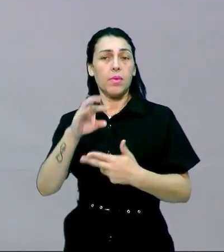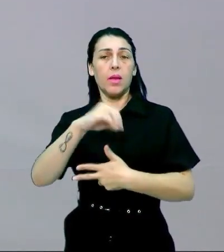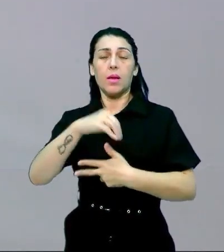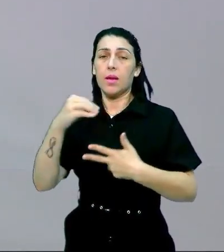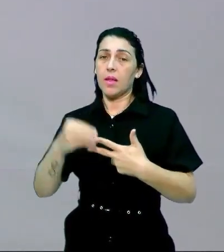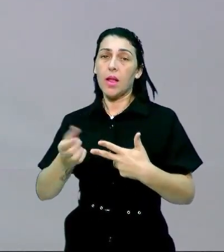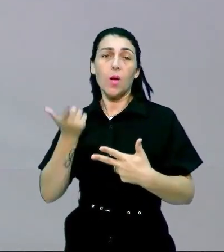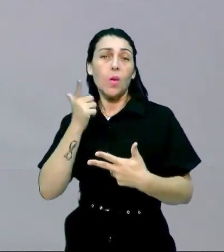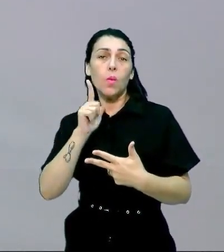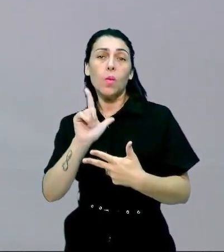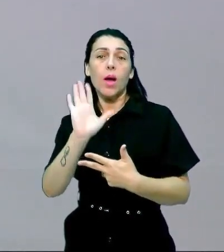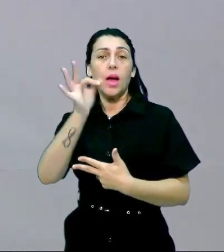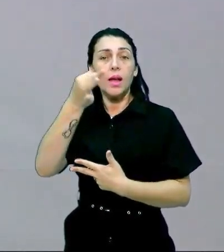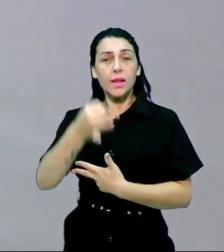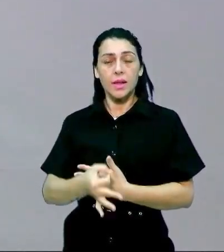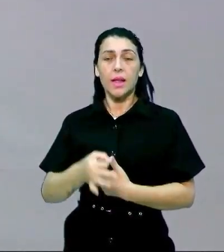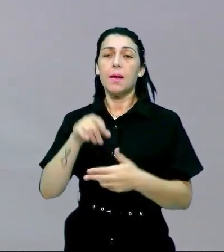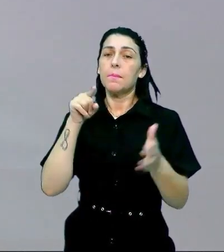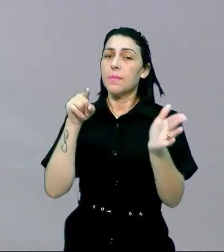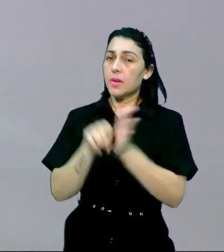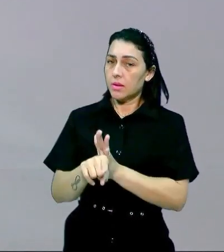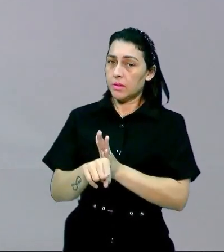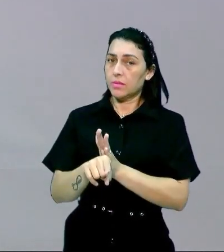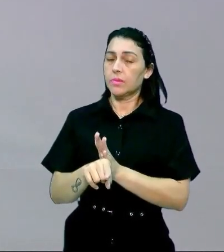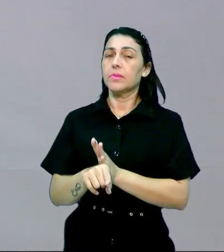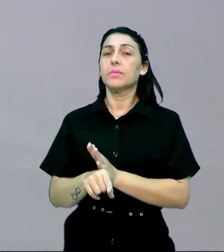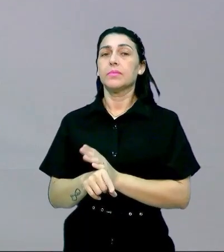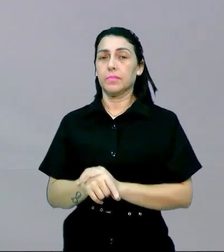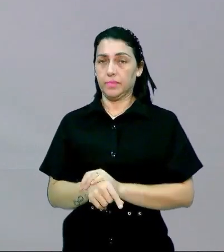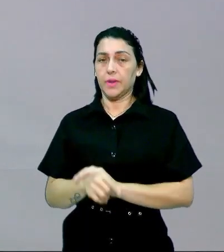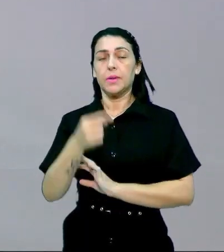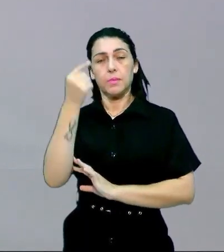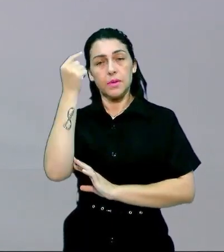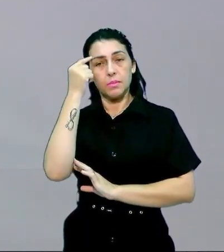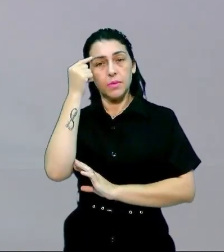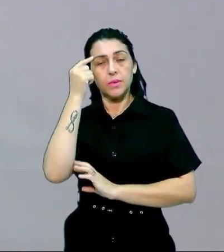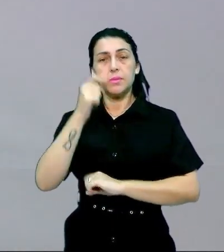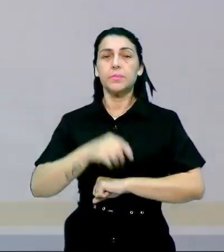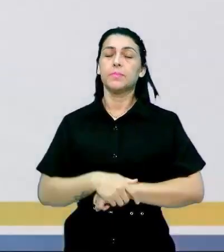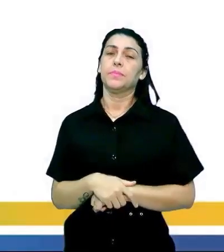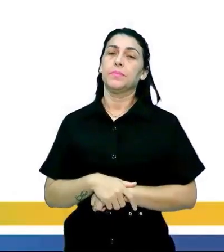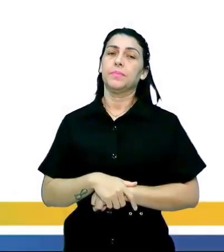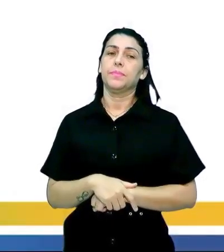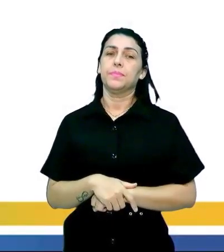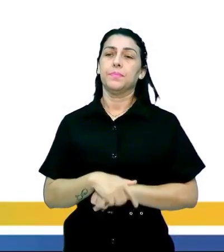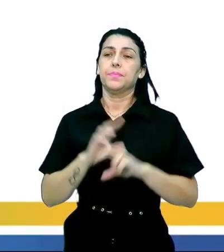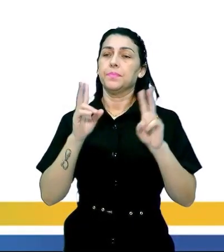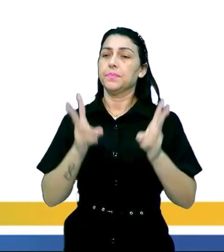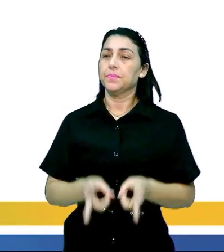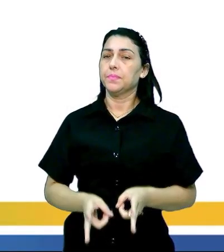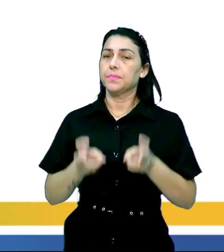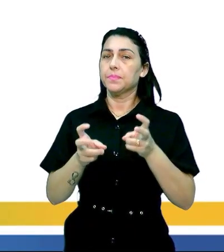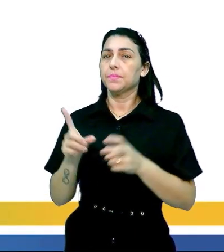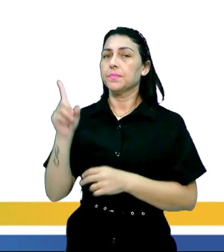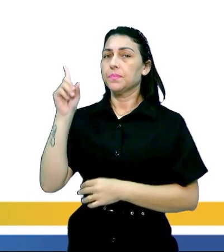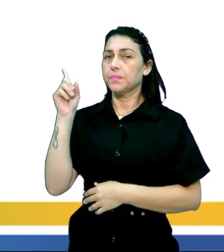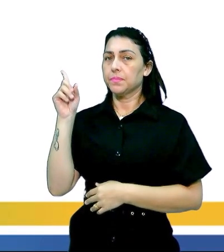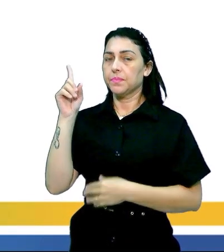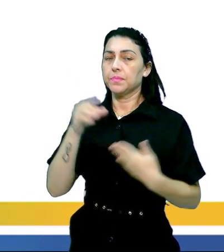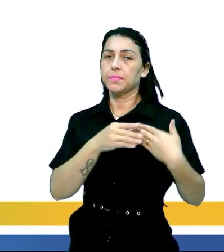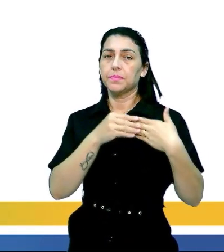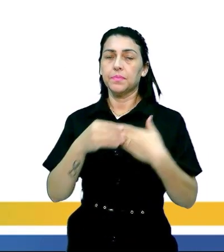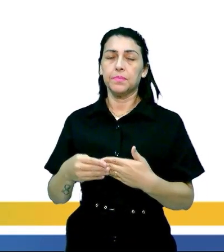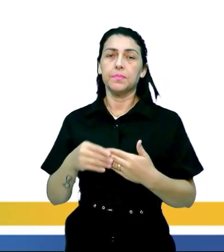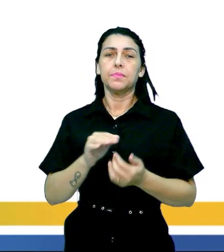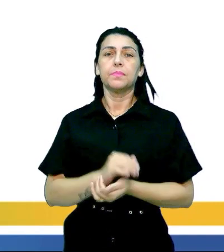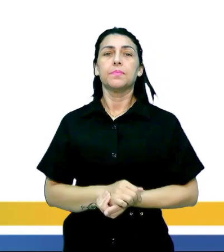enem é acertar a questão né a gente tem que ir por esse viés então observe aí galera aí eu trouxe para